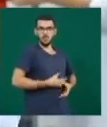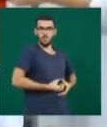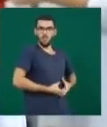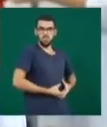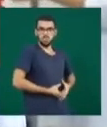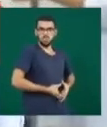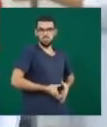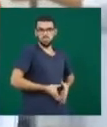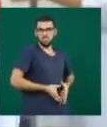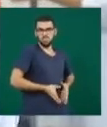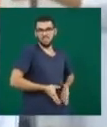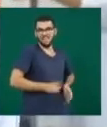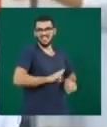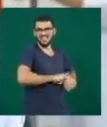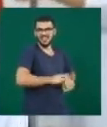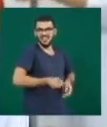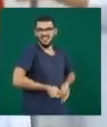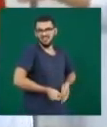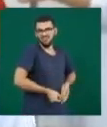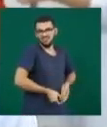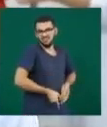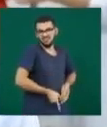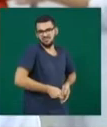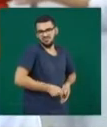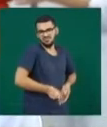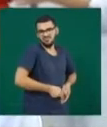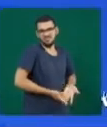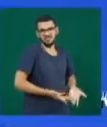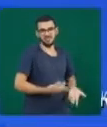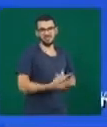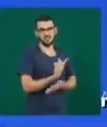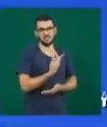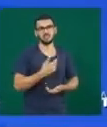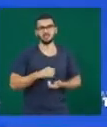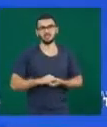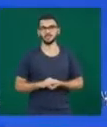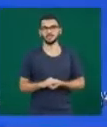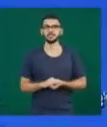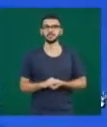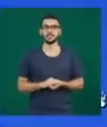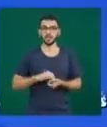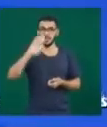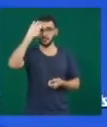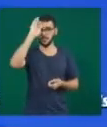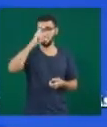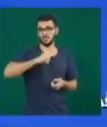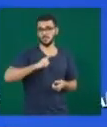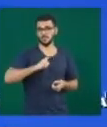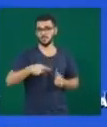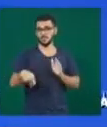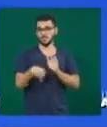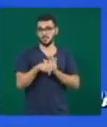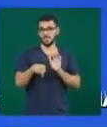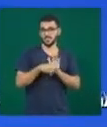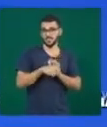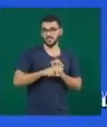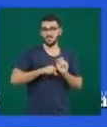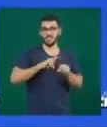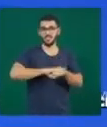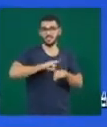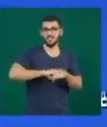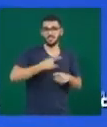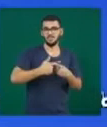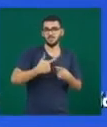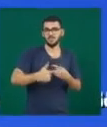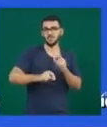Então, a mulher perde a urina durante esses momentos. As principais causas da incontinência urinária de esforço estão